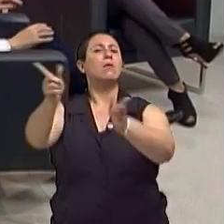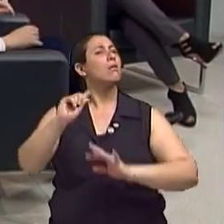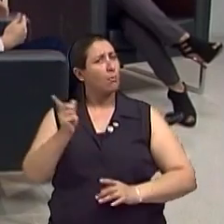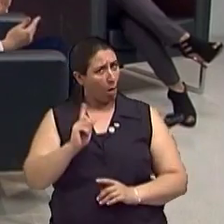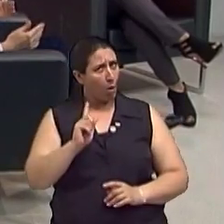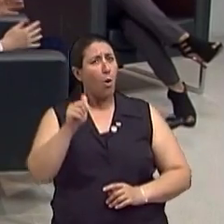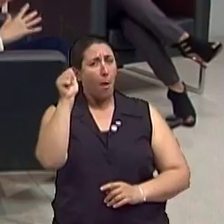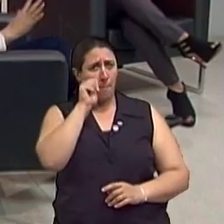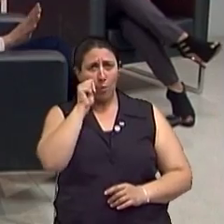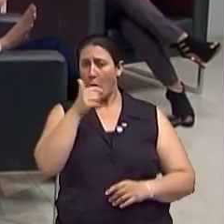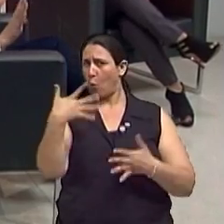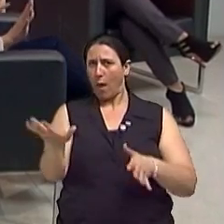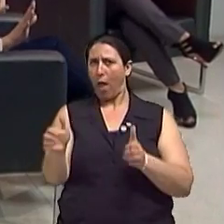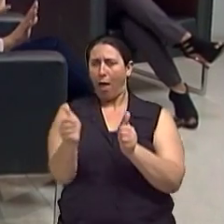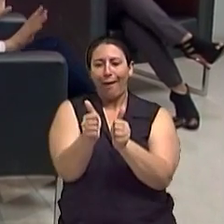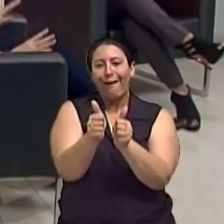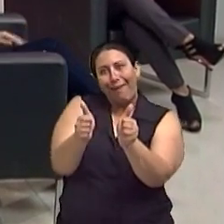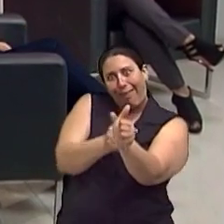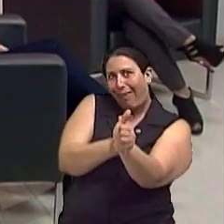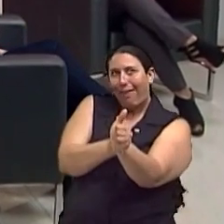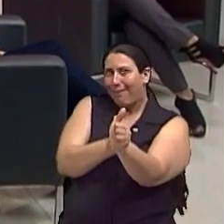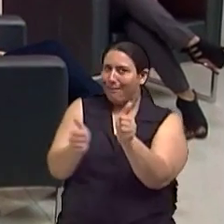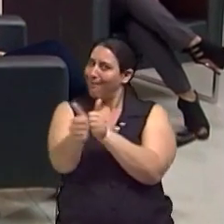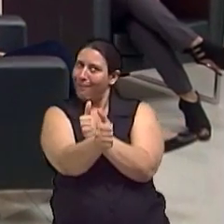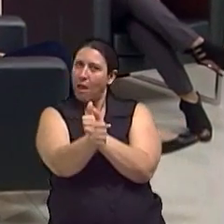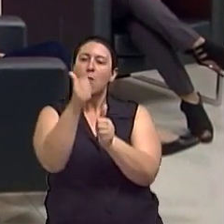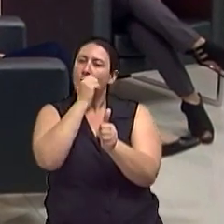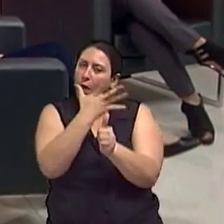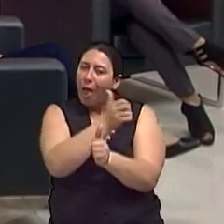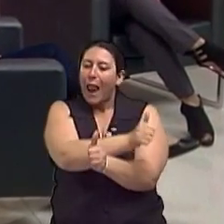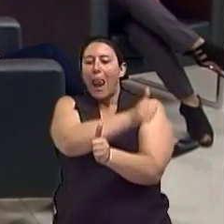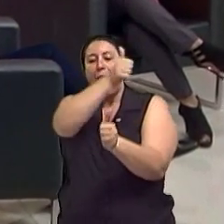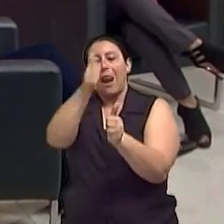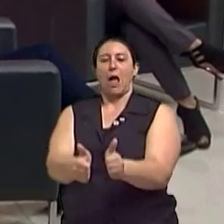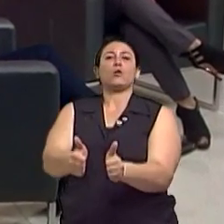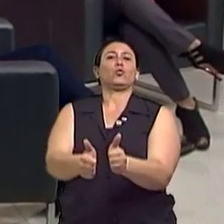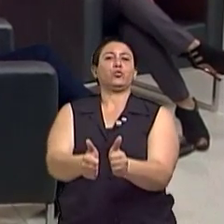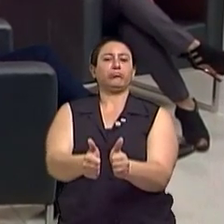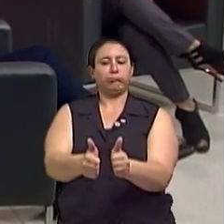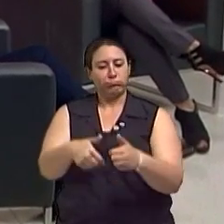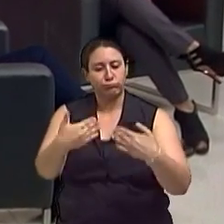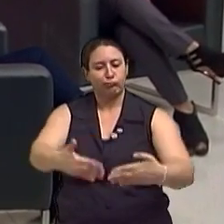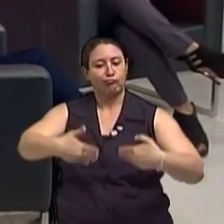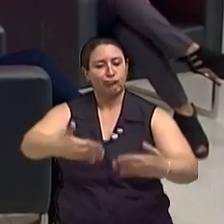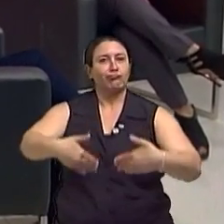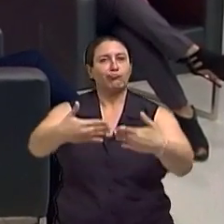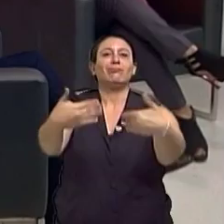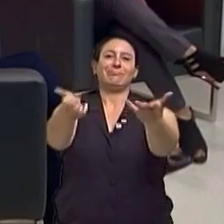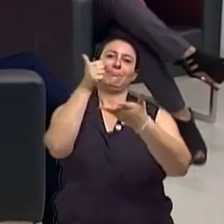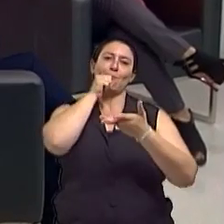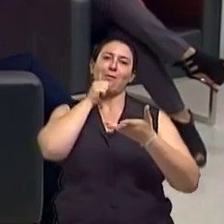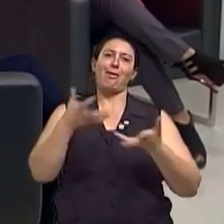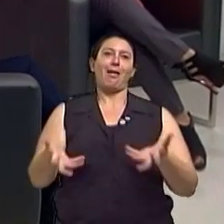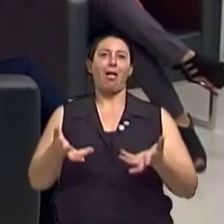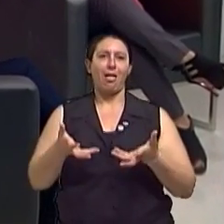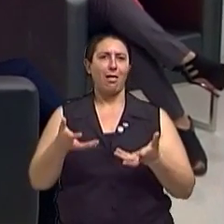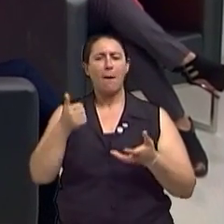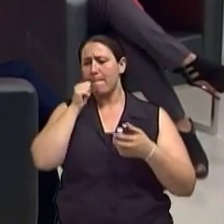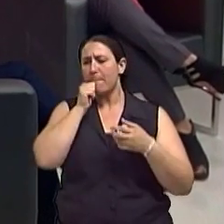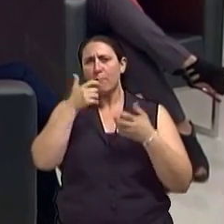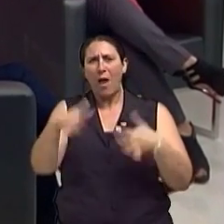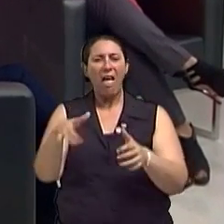não quer estar atrás nem na frente. A gente quer estar do lado. Isso, exatamente. Ao lado e com as mesmas possibilidades de